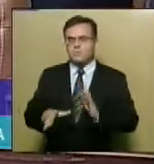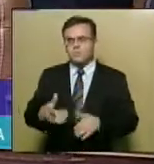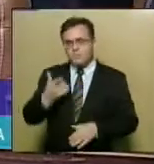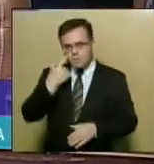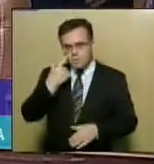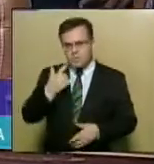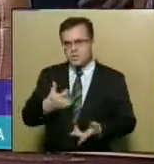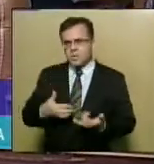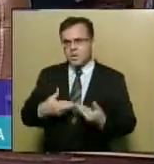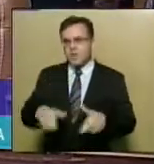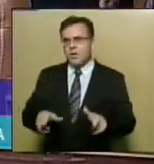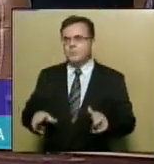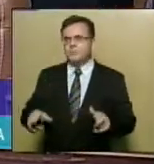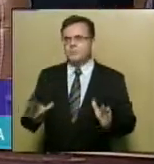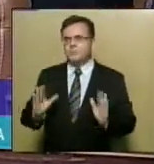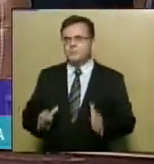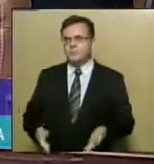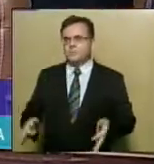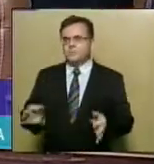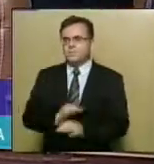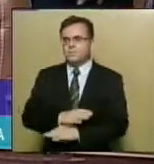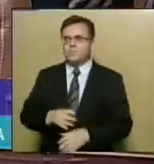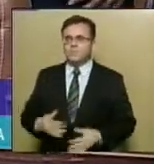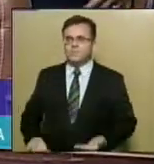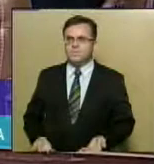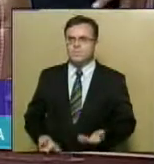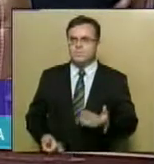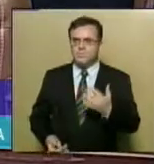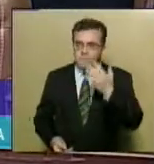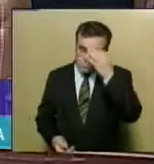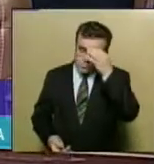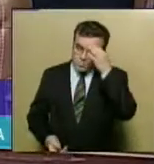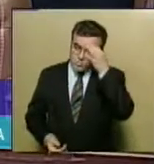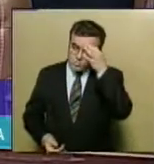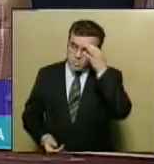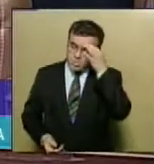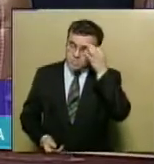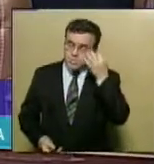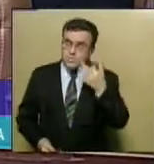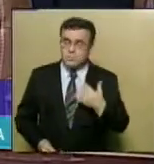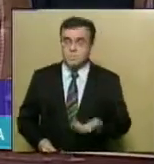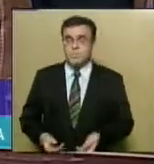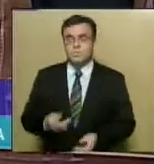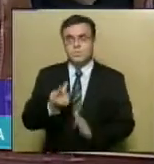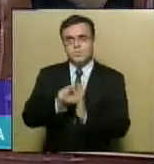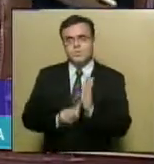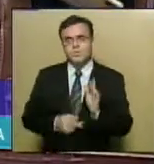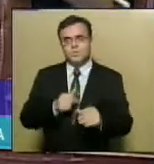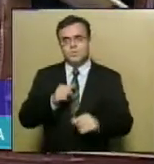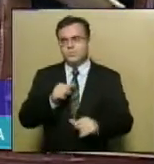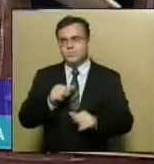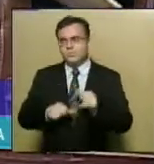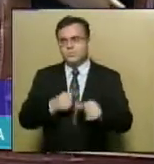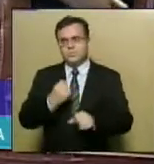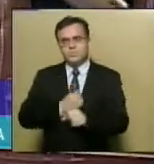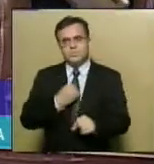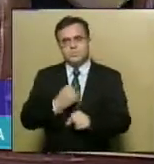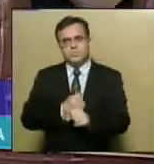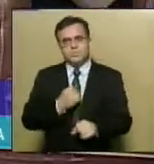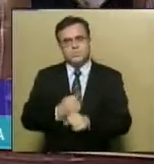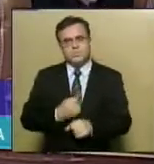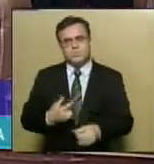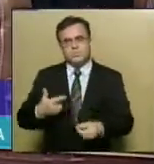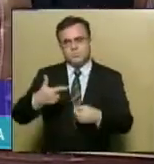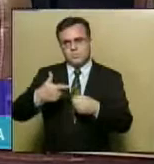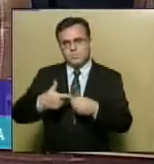providenciado, via Coaído, a viabilização de um projeto de reforma do posto de abastecimento